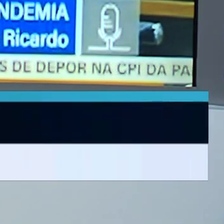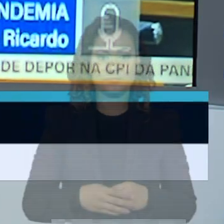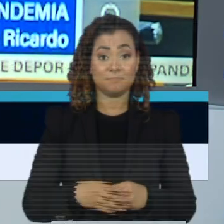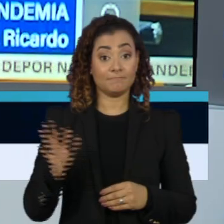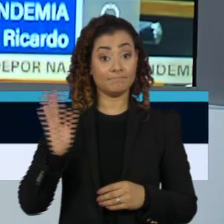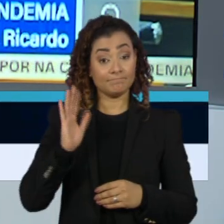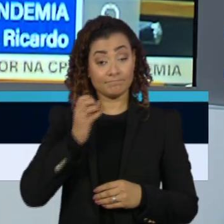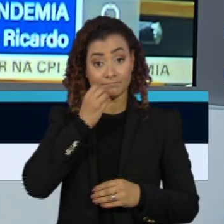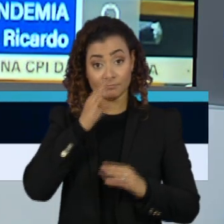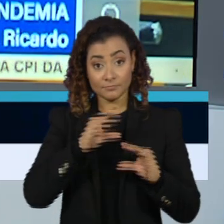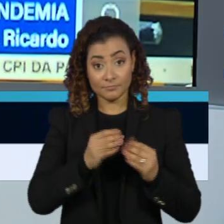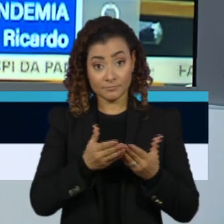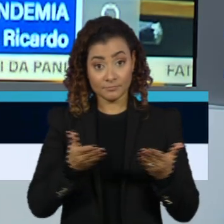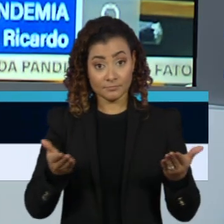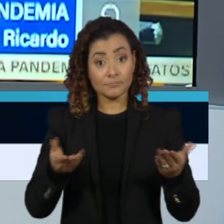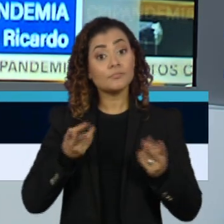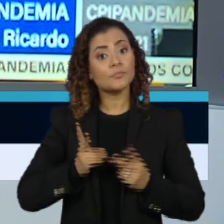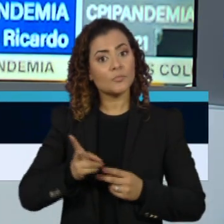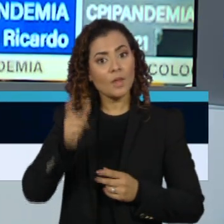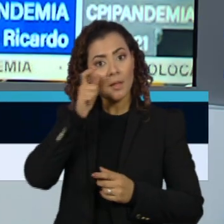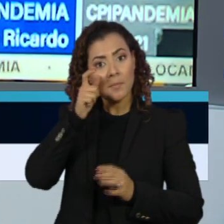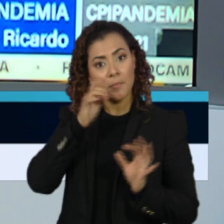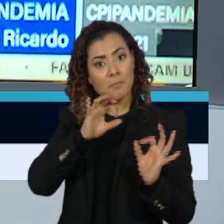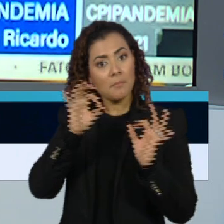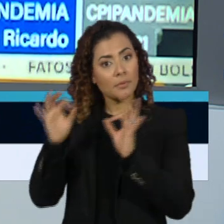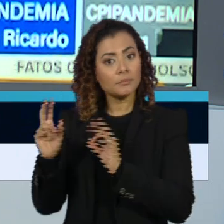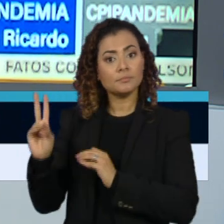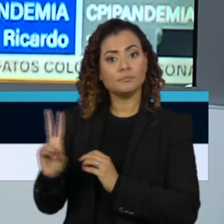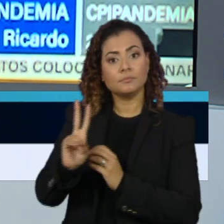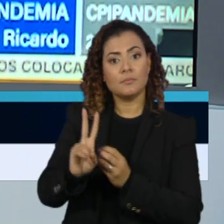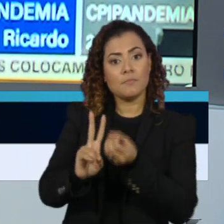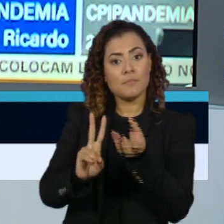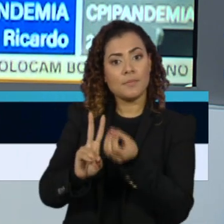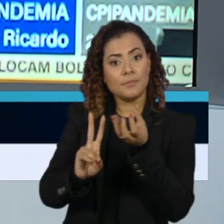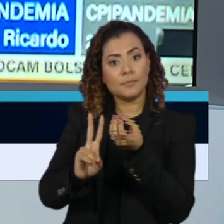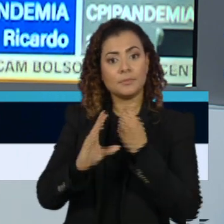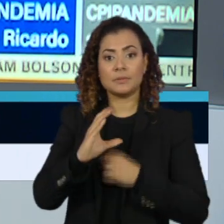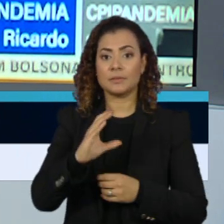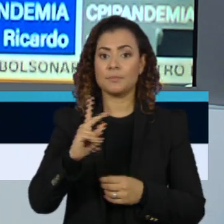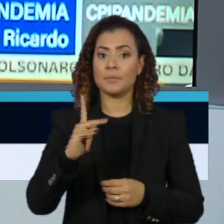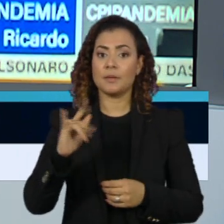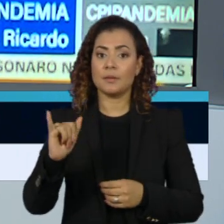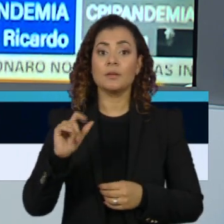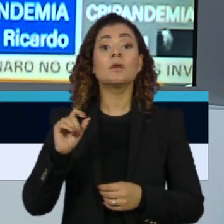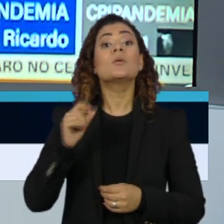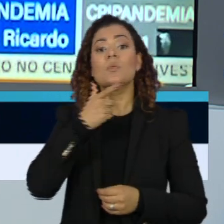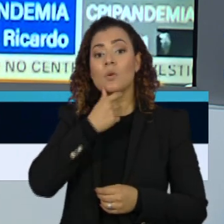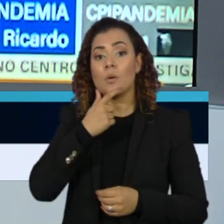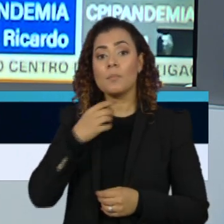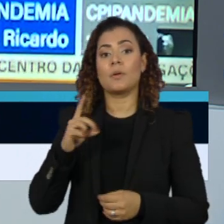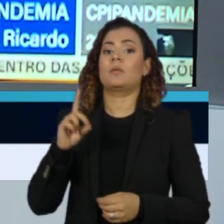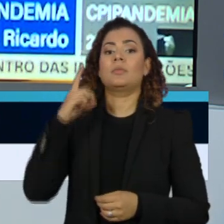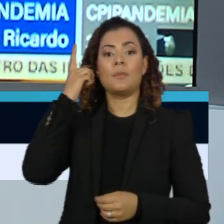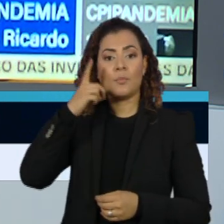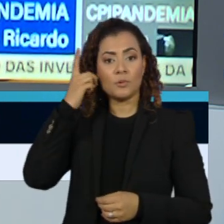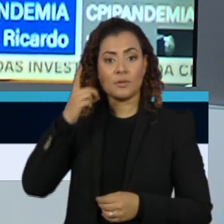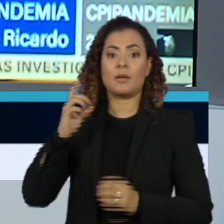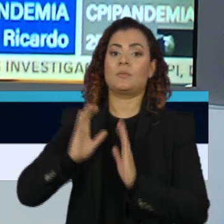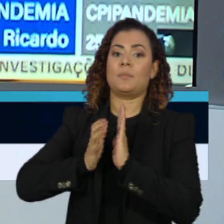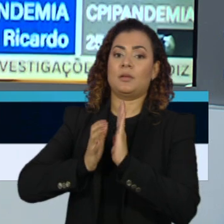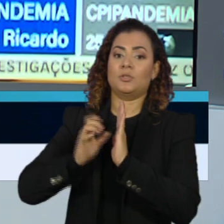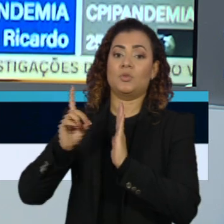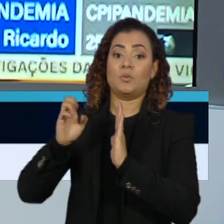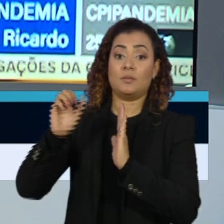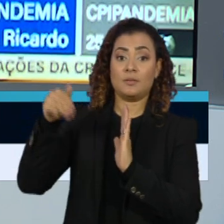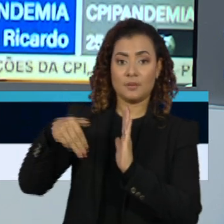Olá, boa noite. Continuamos a acompanhar o depoimento ao CPI da pandemia que hoje recebe Luiz Miranda, deputado do Democratas, e